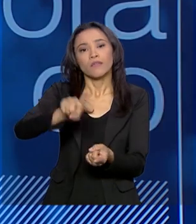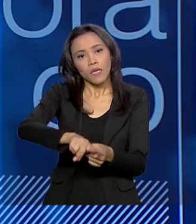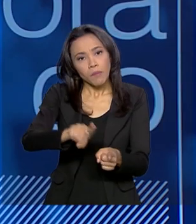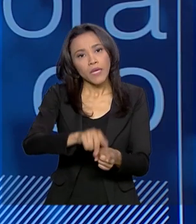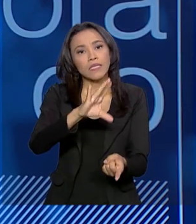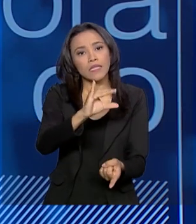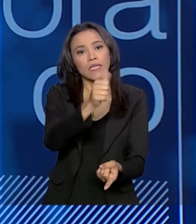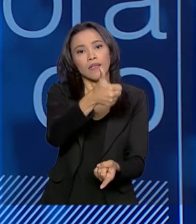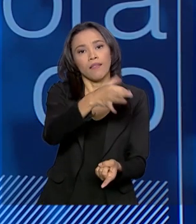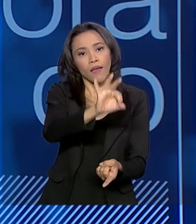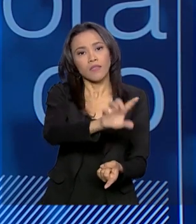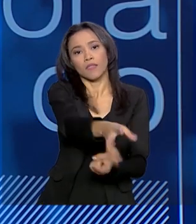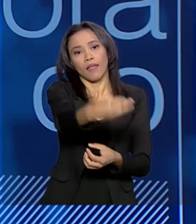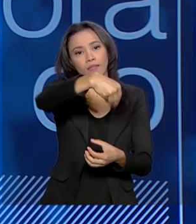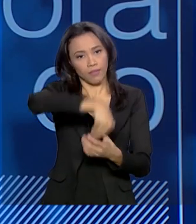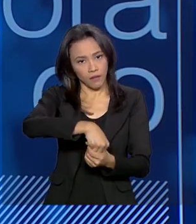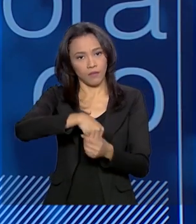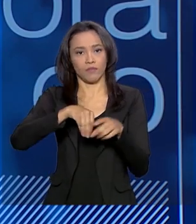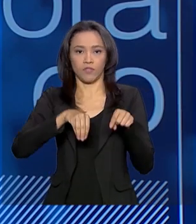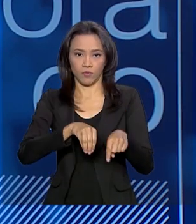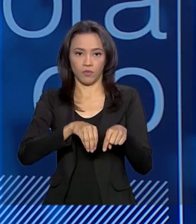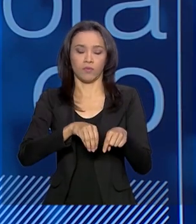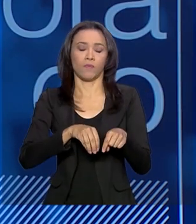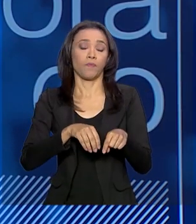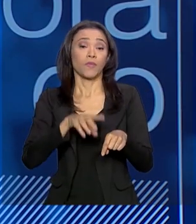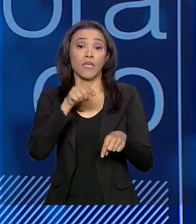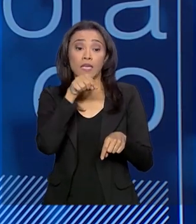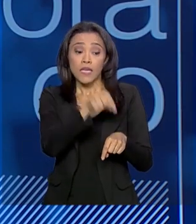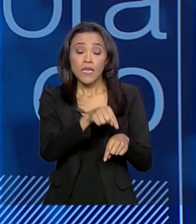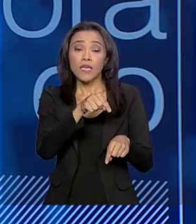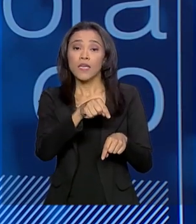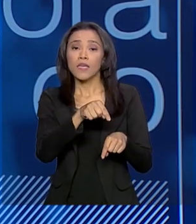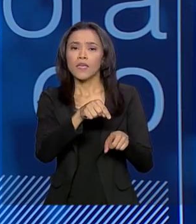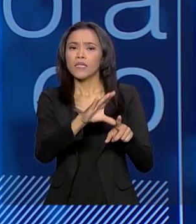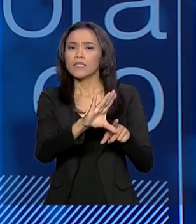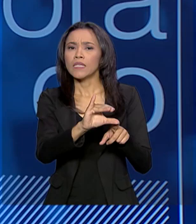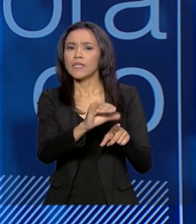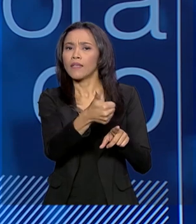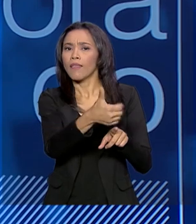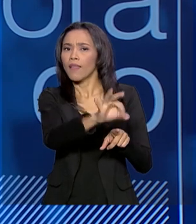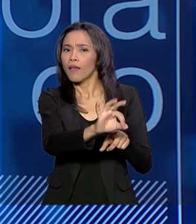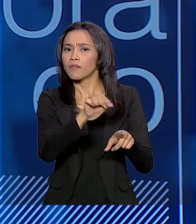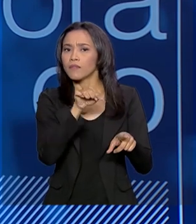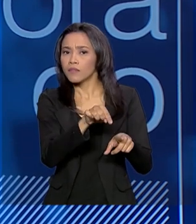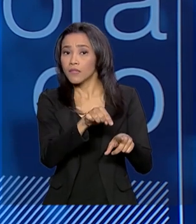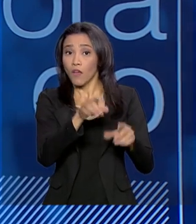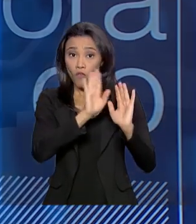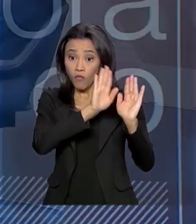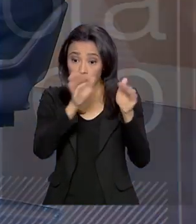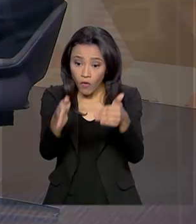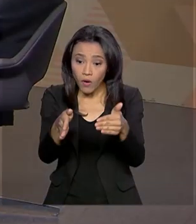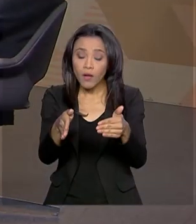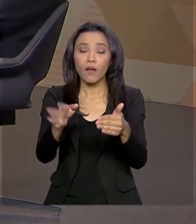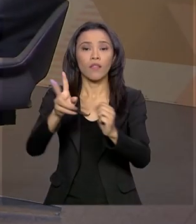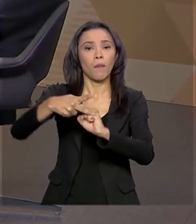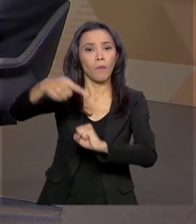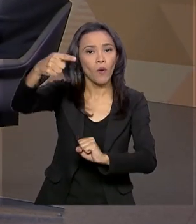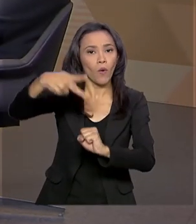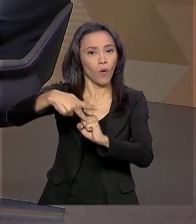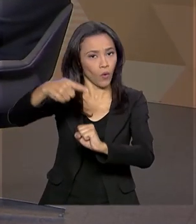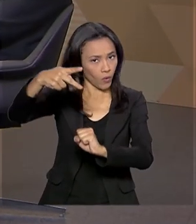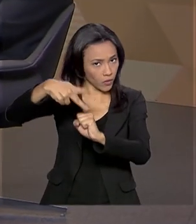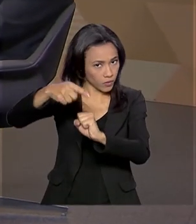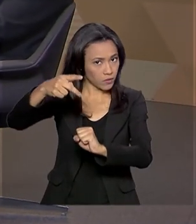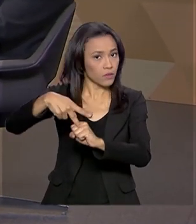E10, que faz parte desse guarda-chuva que eu mencionei. E o Ciência E10, ele foca na pós-graduação, lato